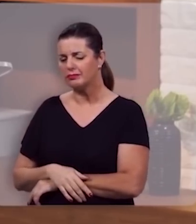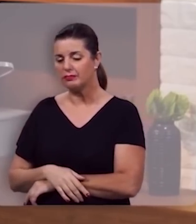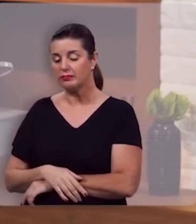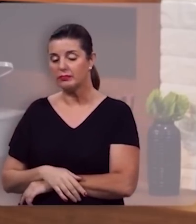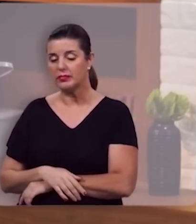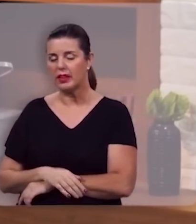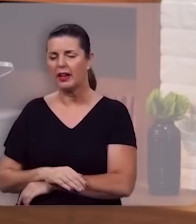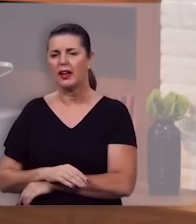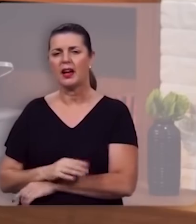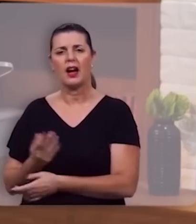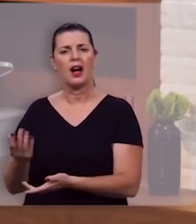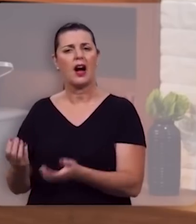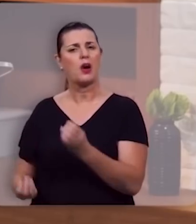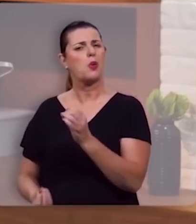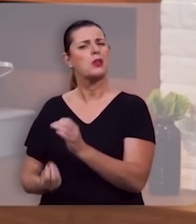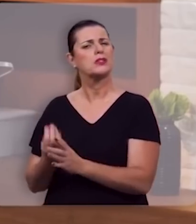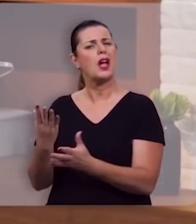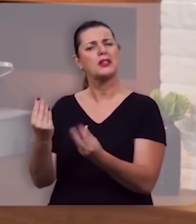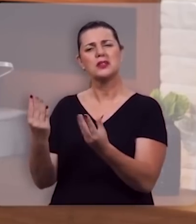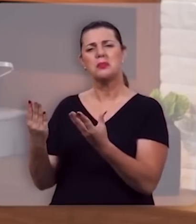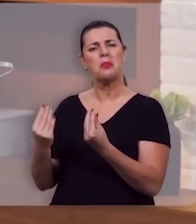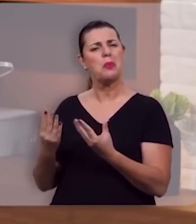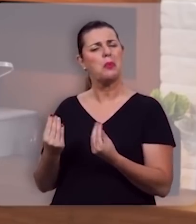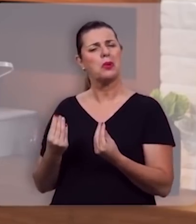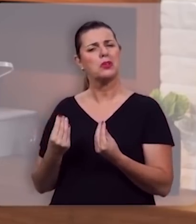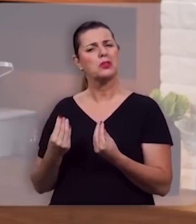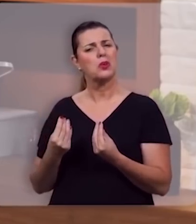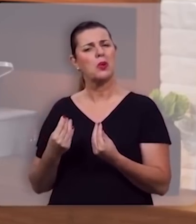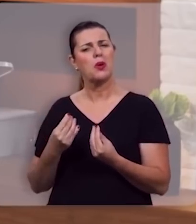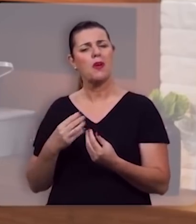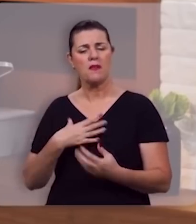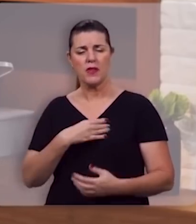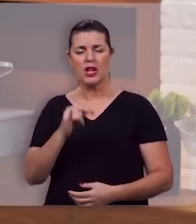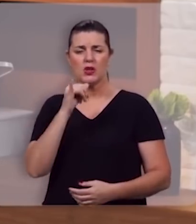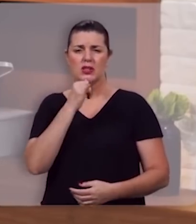nada machuca também mais um filho do que ver o pai agredindo a mãe